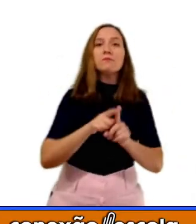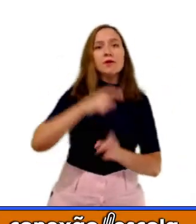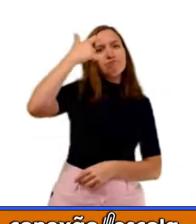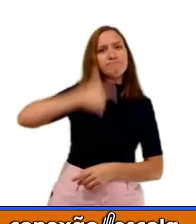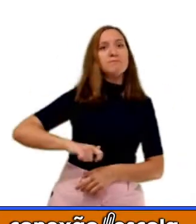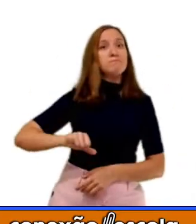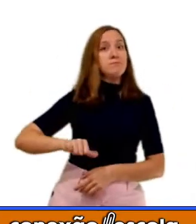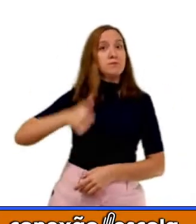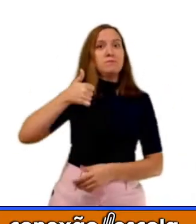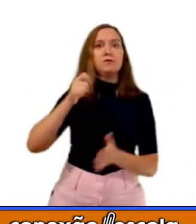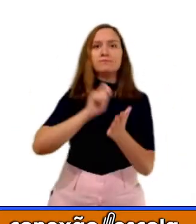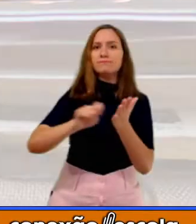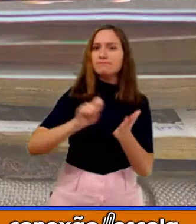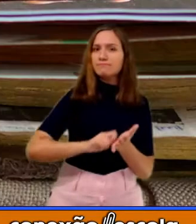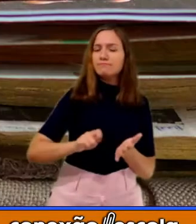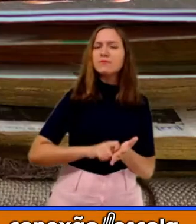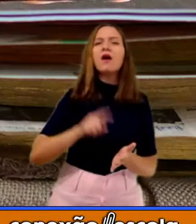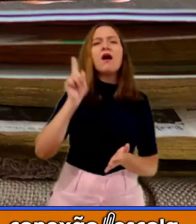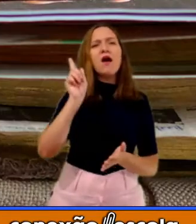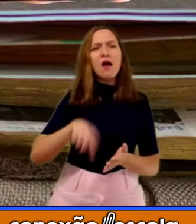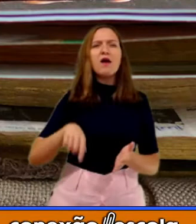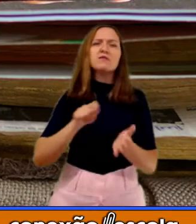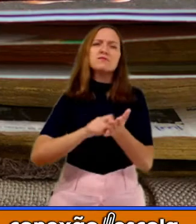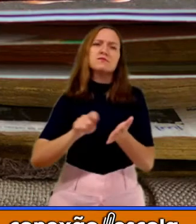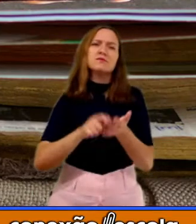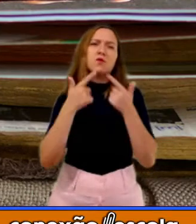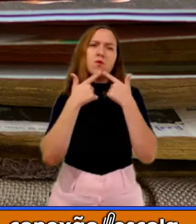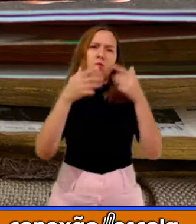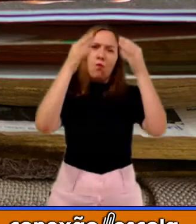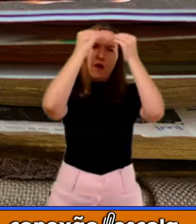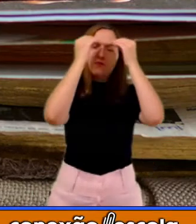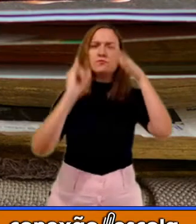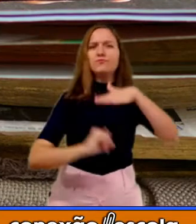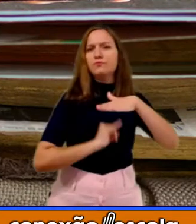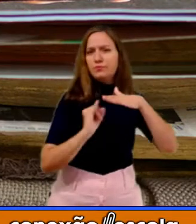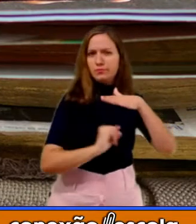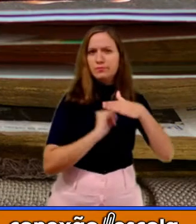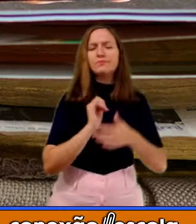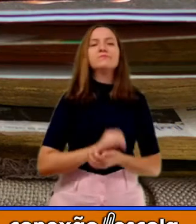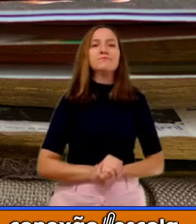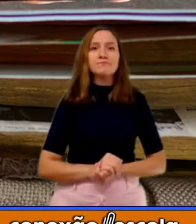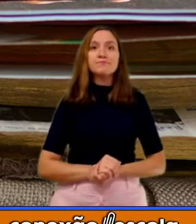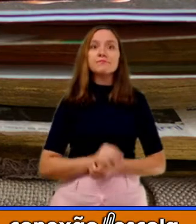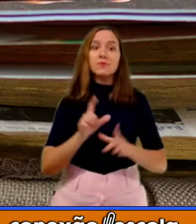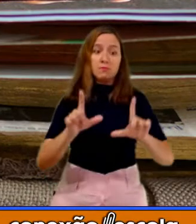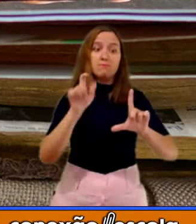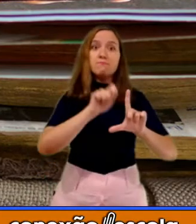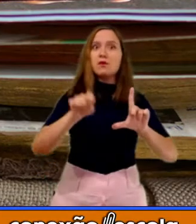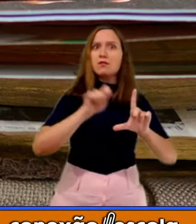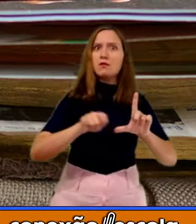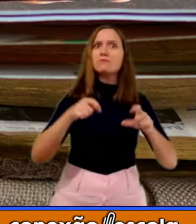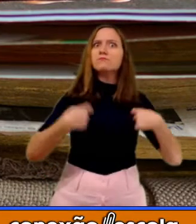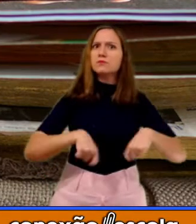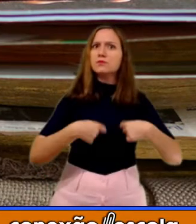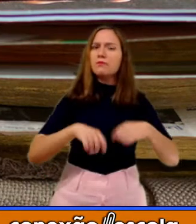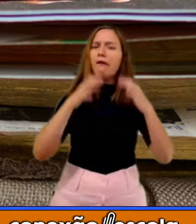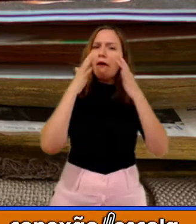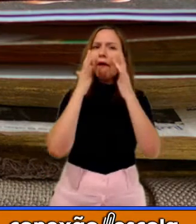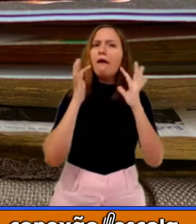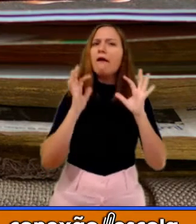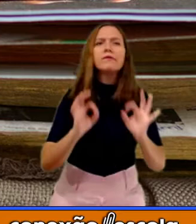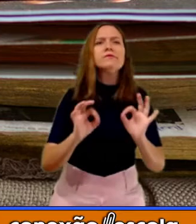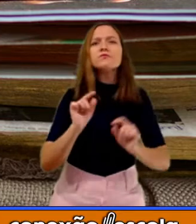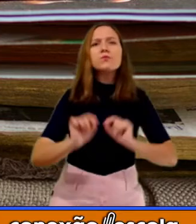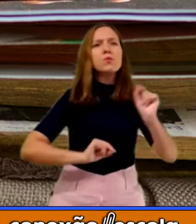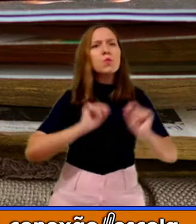pessoa e com linguagem informal. Quando nós escrevemos um bilhete, nós temos que nos ater que ele é